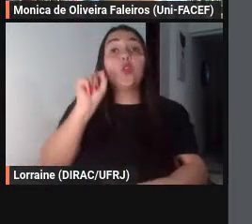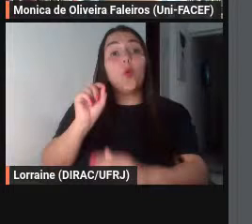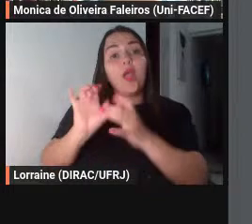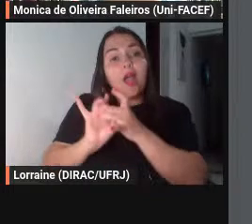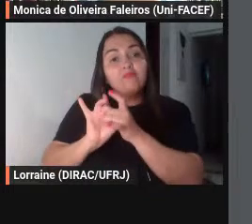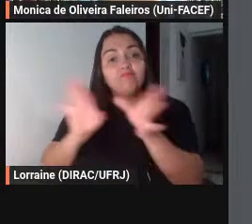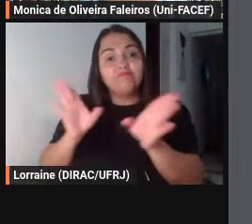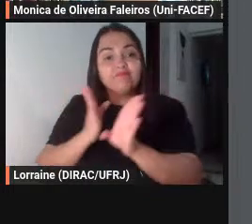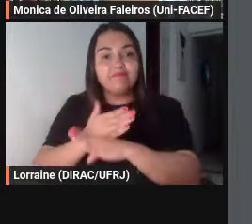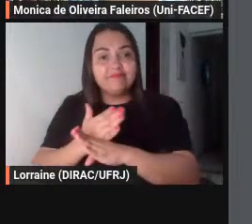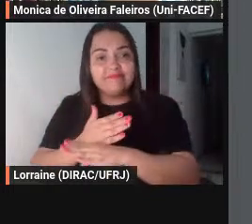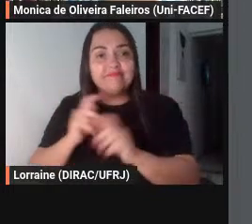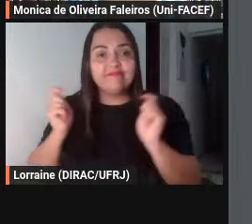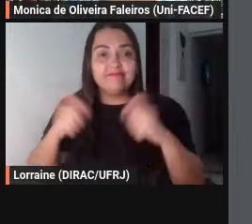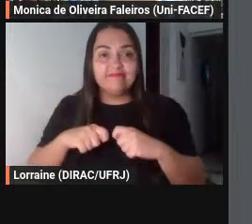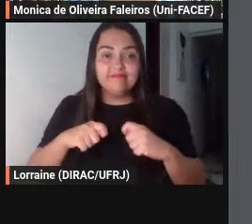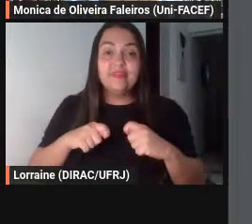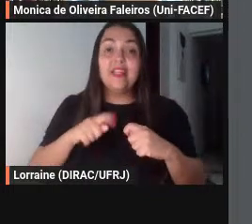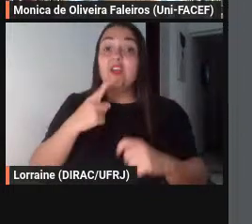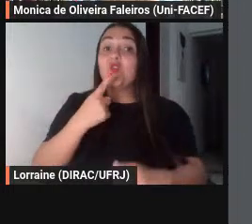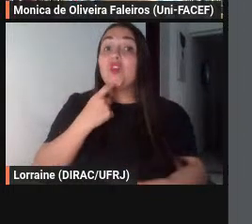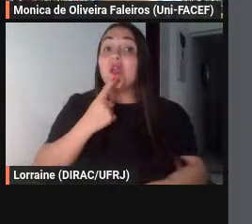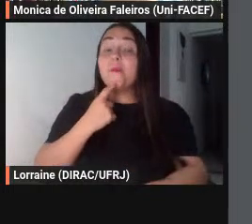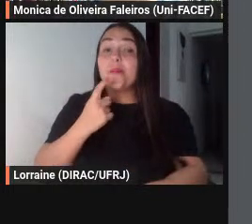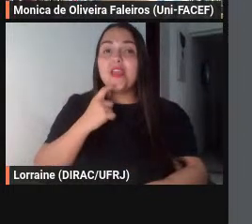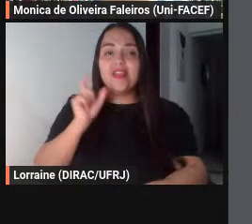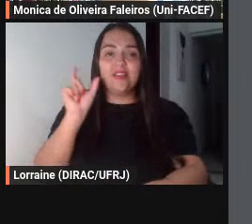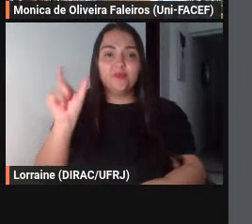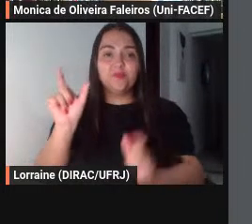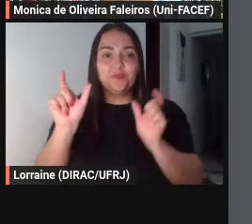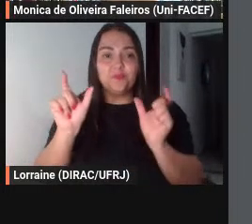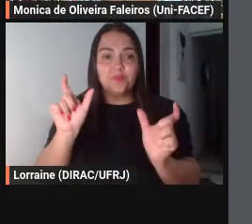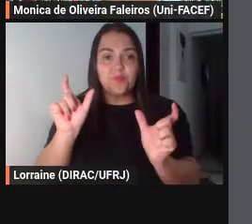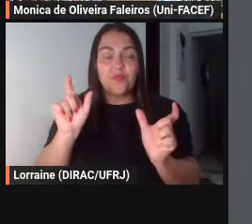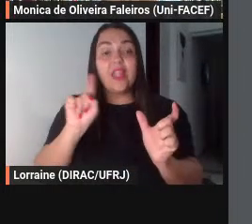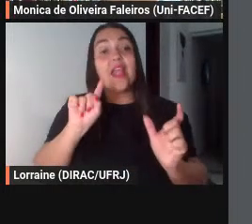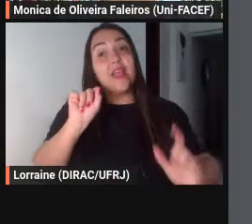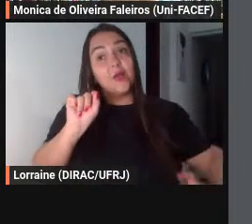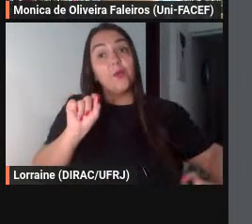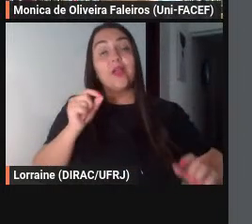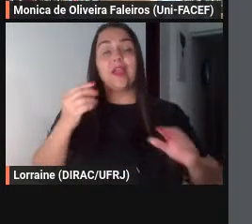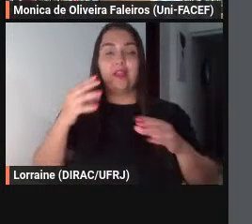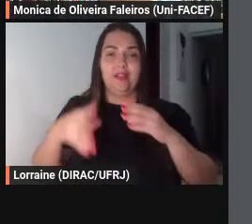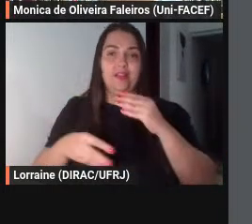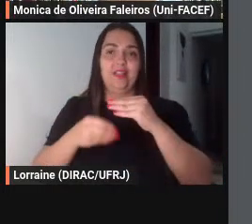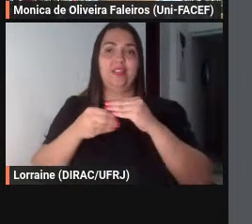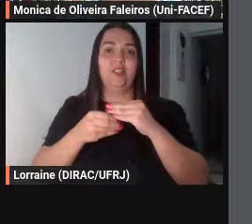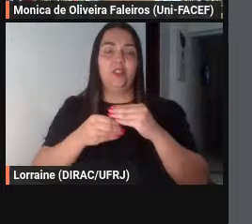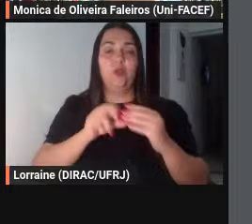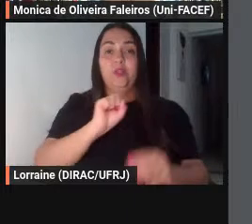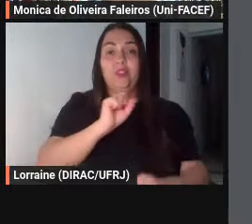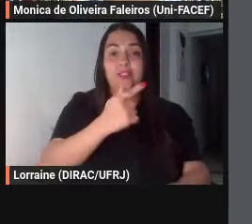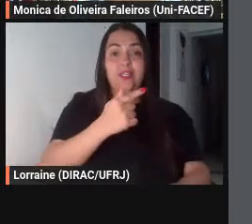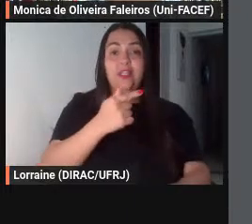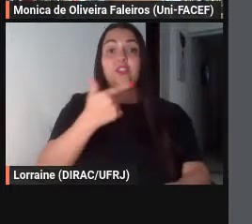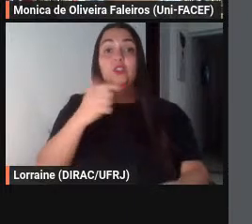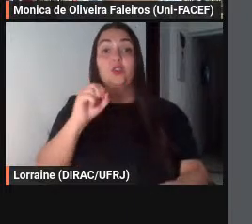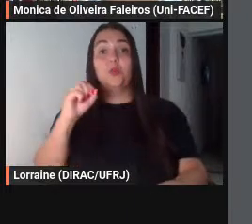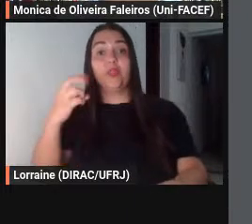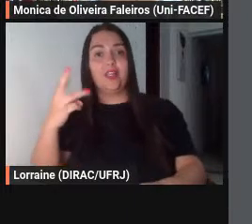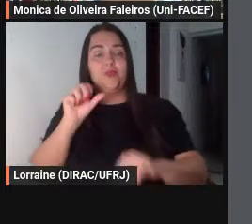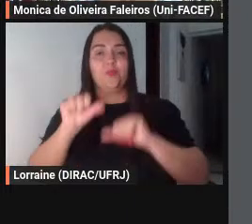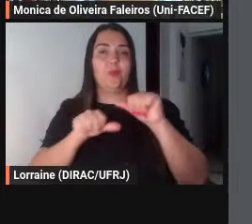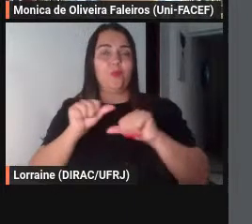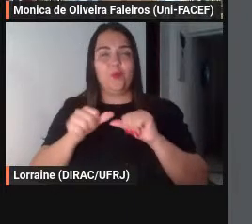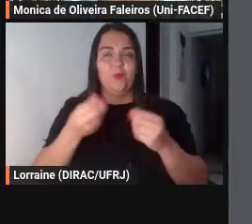essas marcações em vermelho são para mostrar os acréscimos de 87 para 2003 nessas edições tá